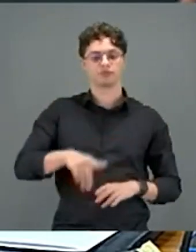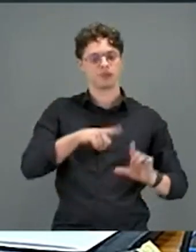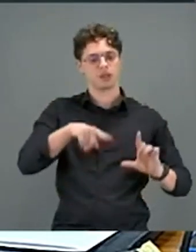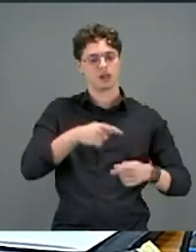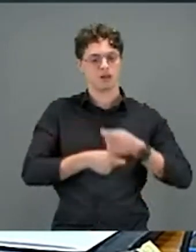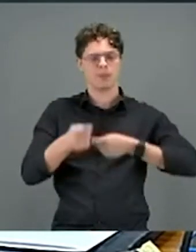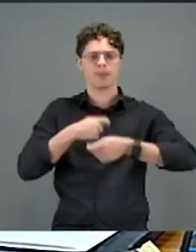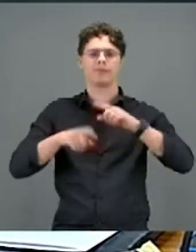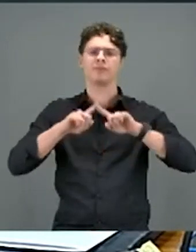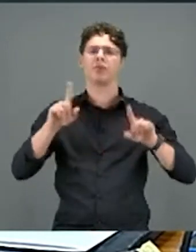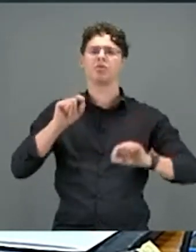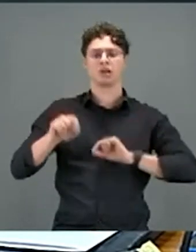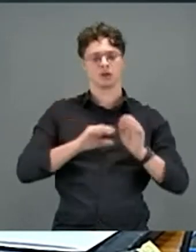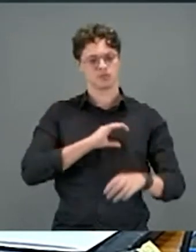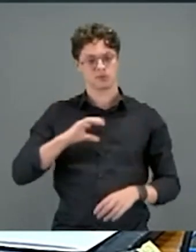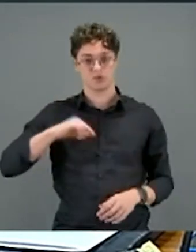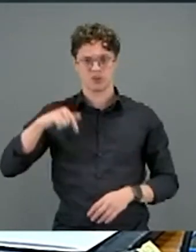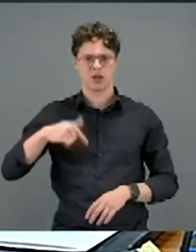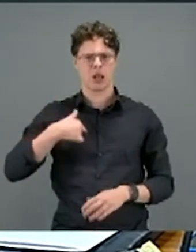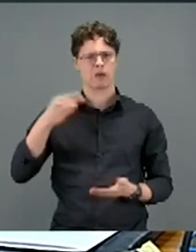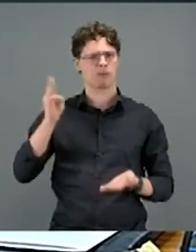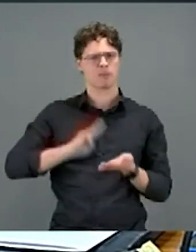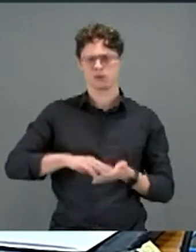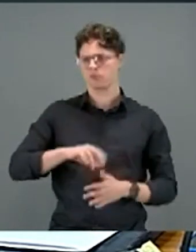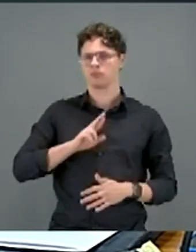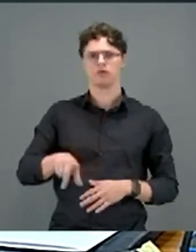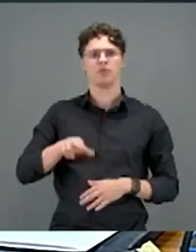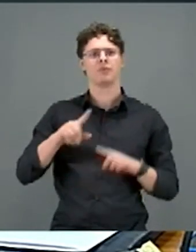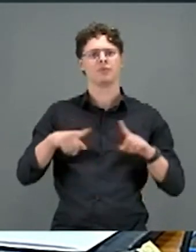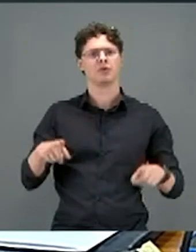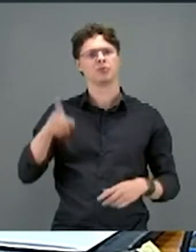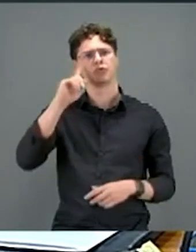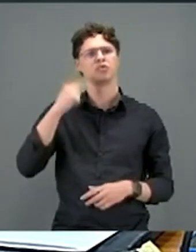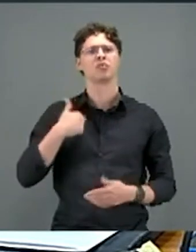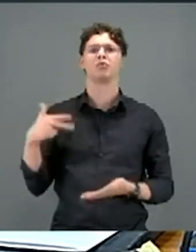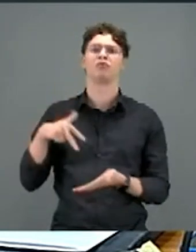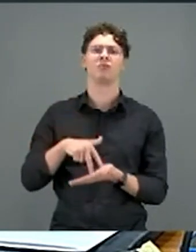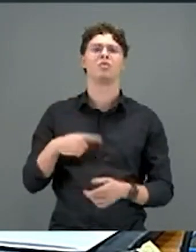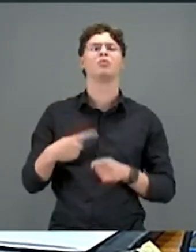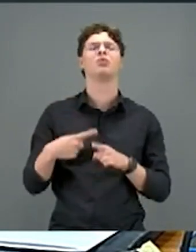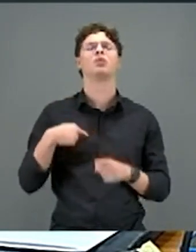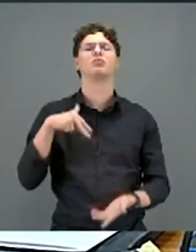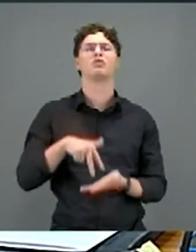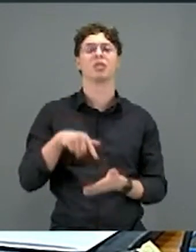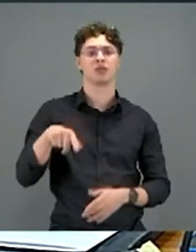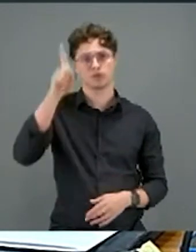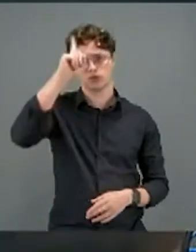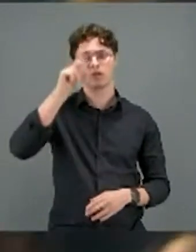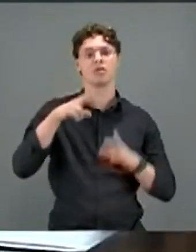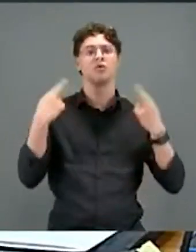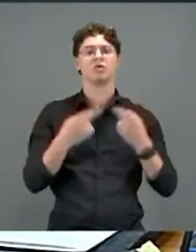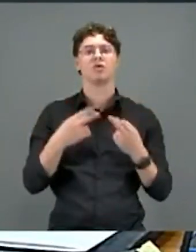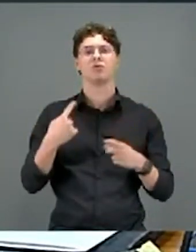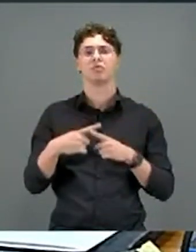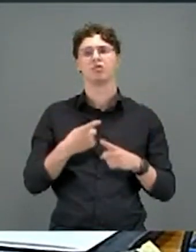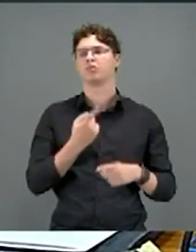Mas que essa comissão, eu não sou membro dessa comissão, mas eu estou aqui todo dia. Por que eu estou aqui todo dia? Toda reunião. Só não